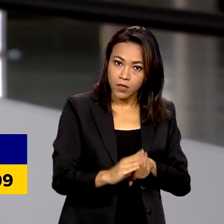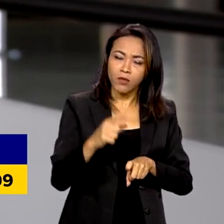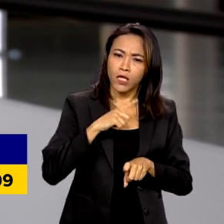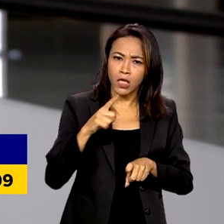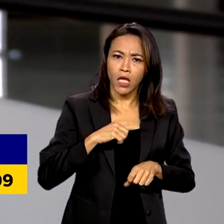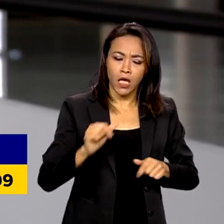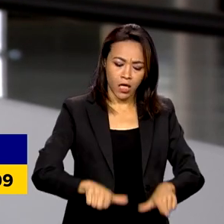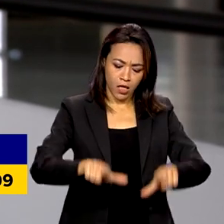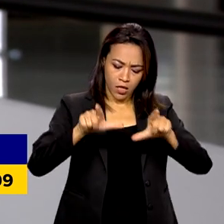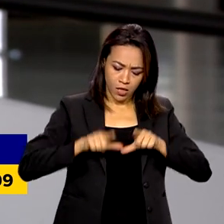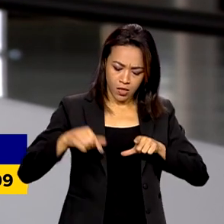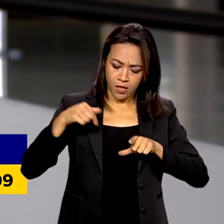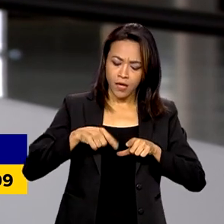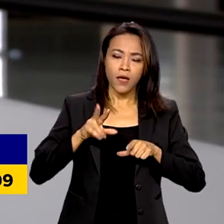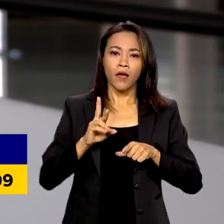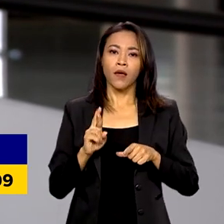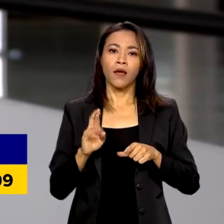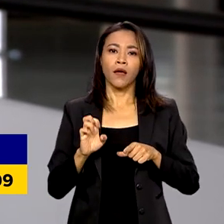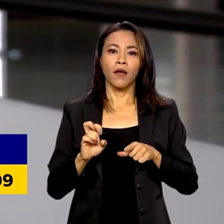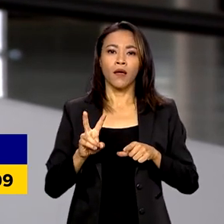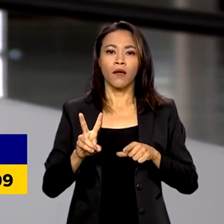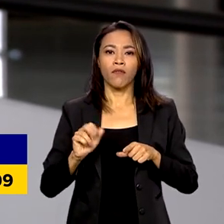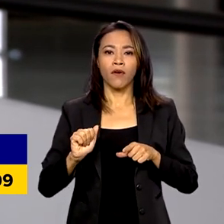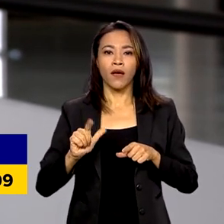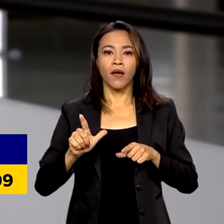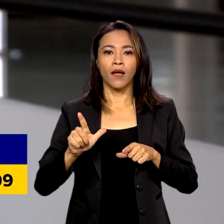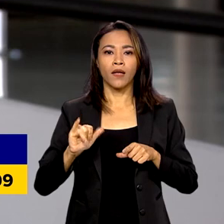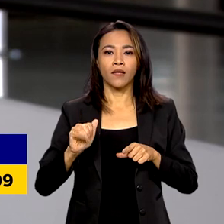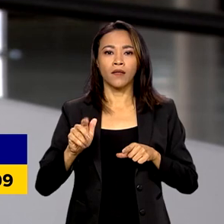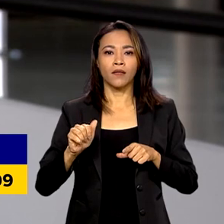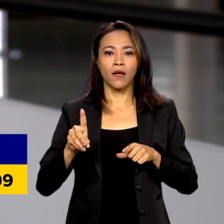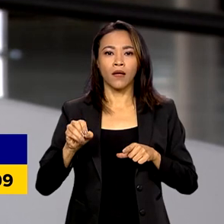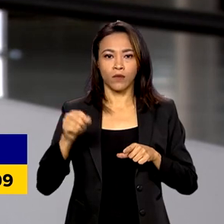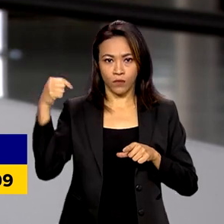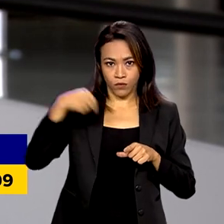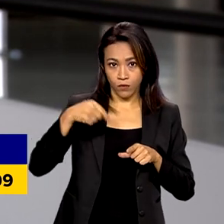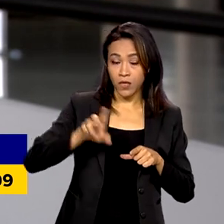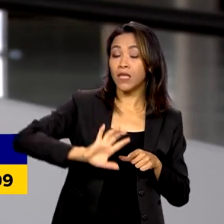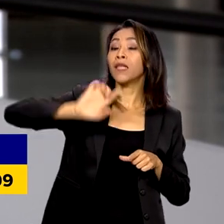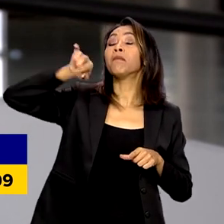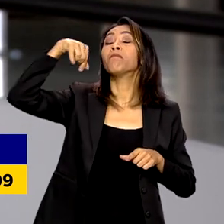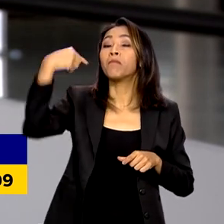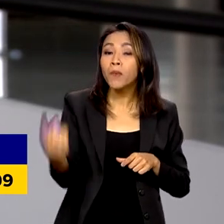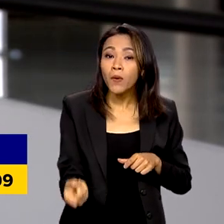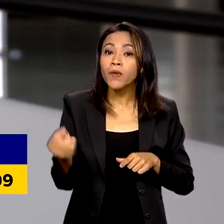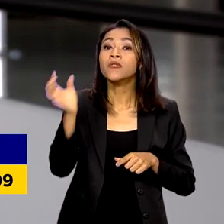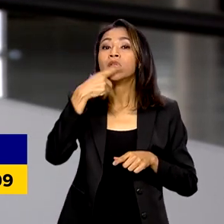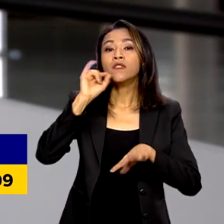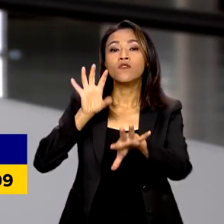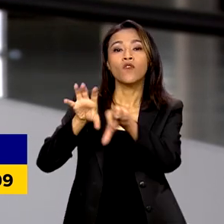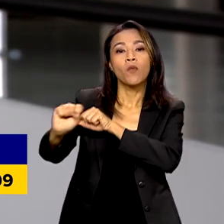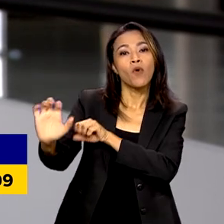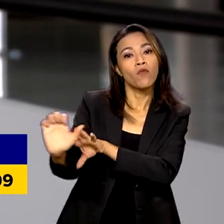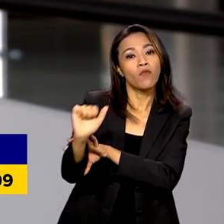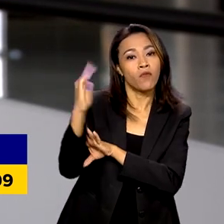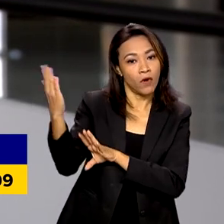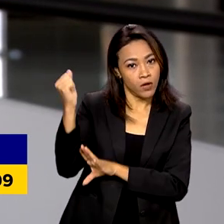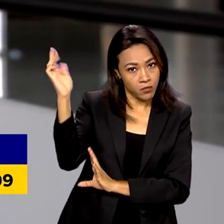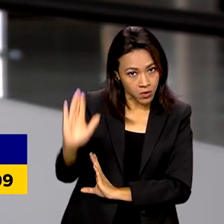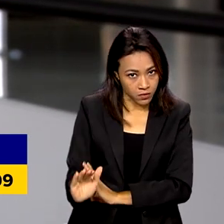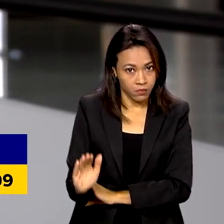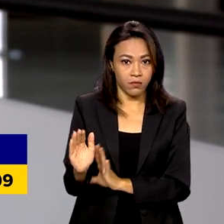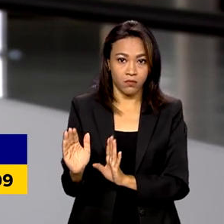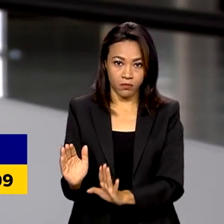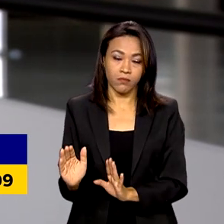revalidado aqui no país e depois médicos formados no exterior ou com prioridade para os